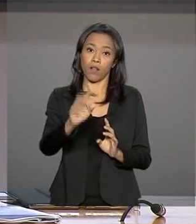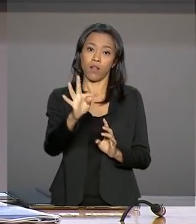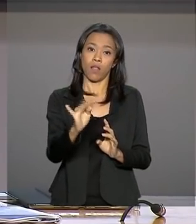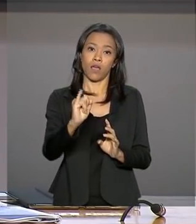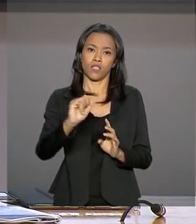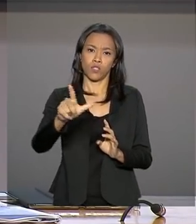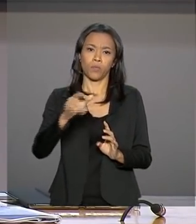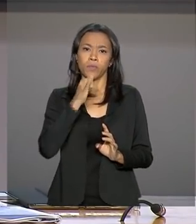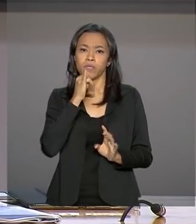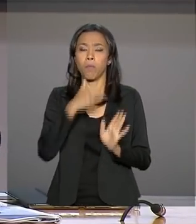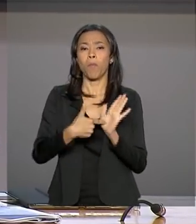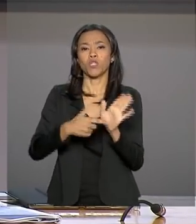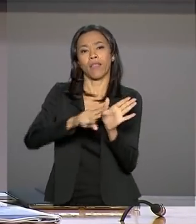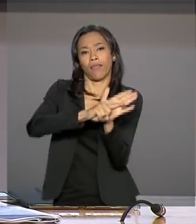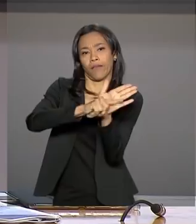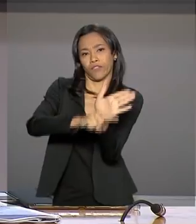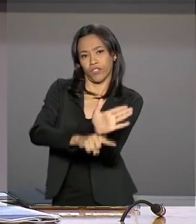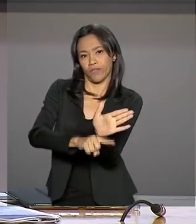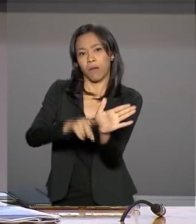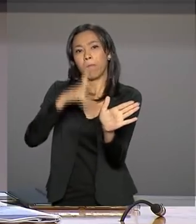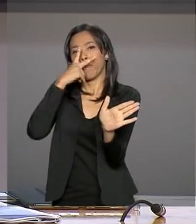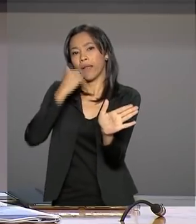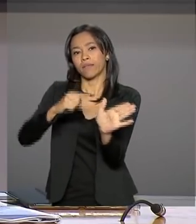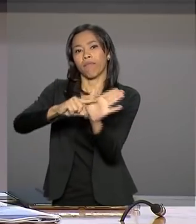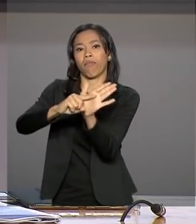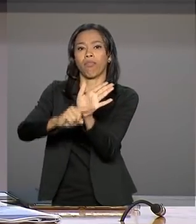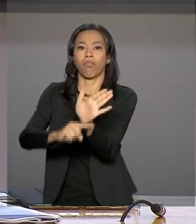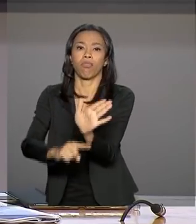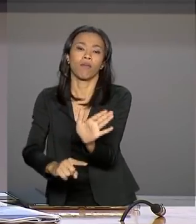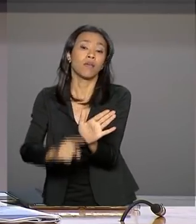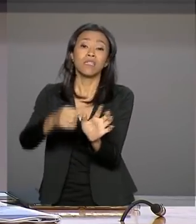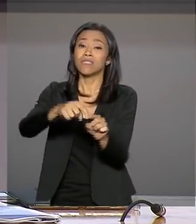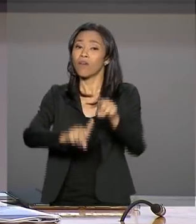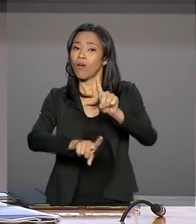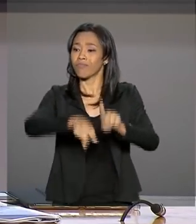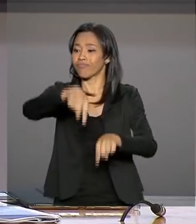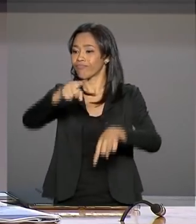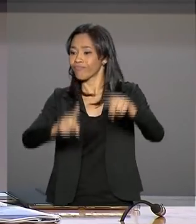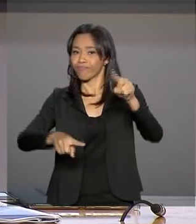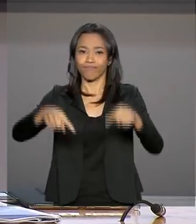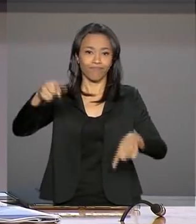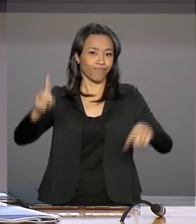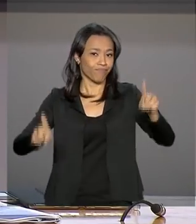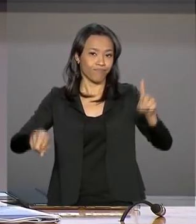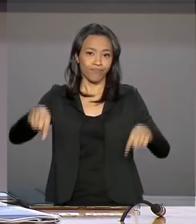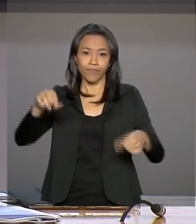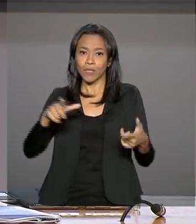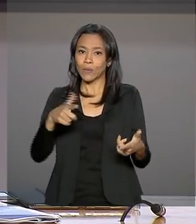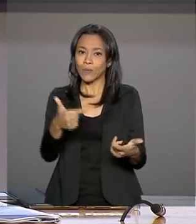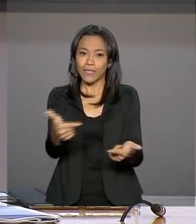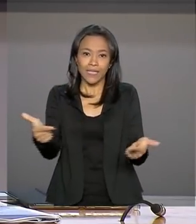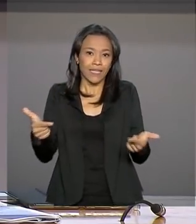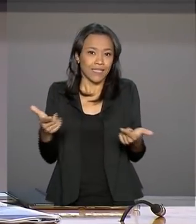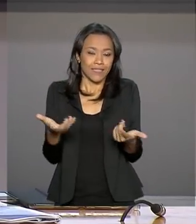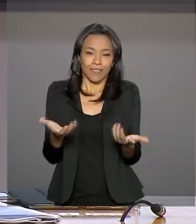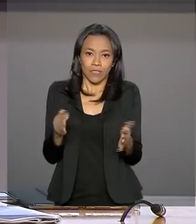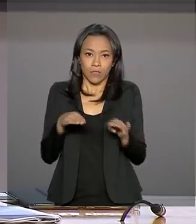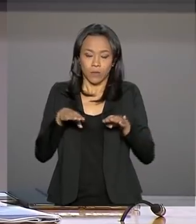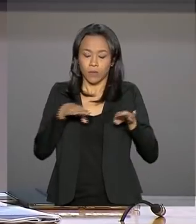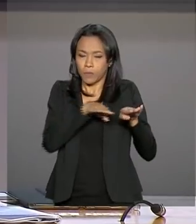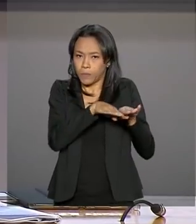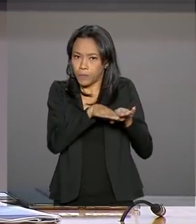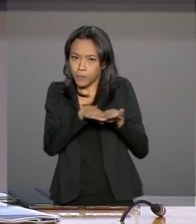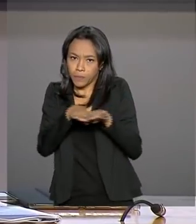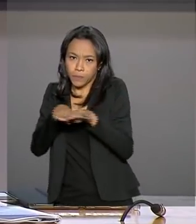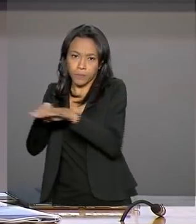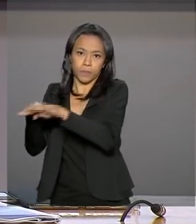negativo, não quer dizer que a tendência se reverteu, porque isso flutua ao longo do mês. Então, eu trago um acumulado de janeiro a fevereiro,